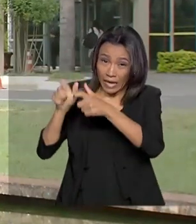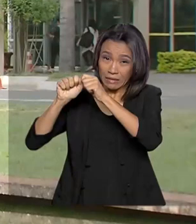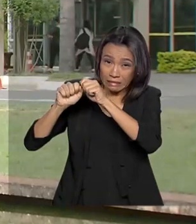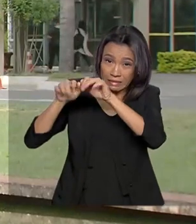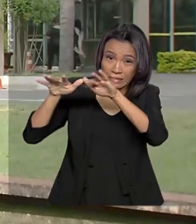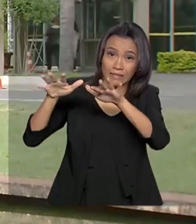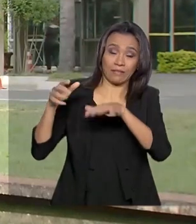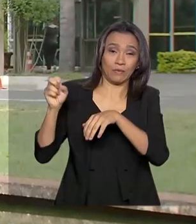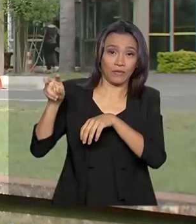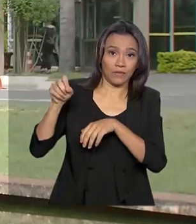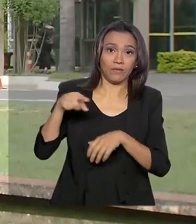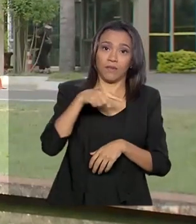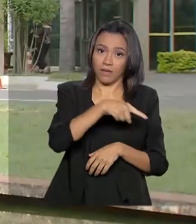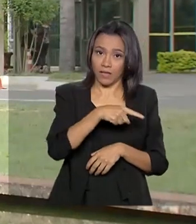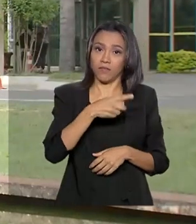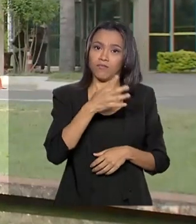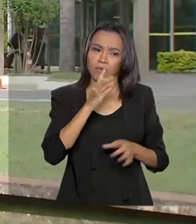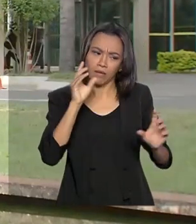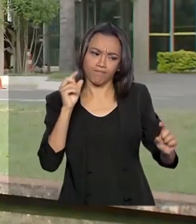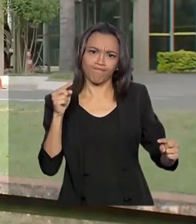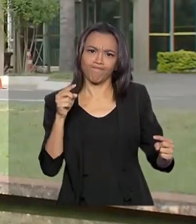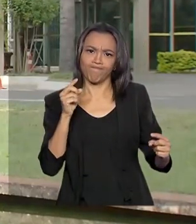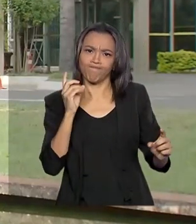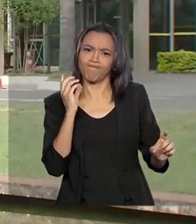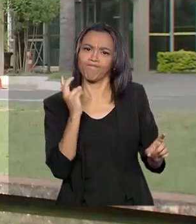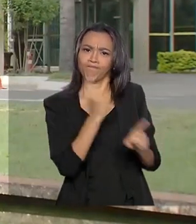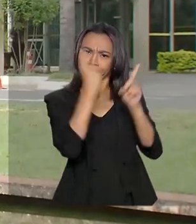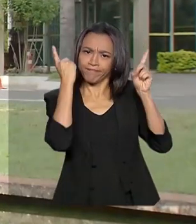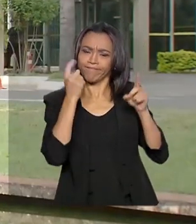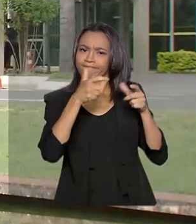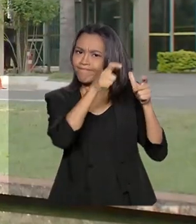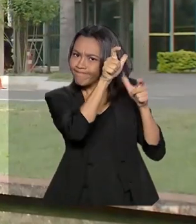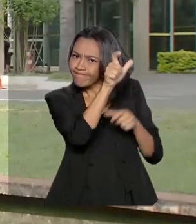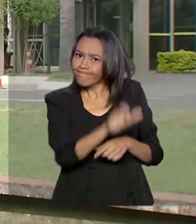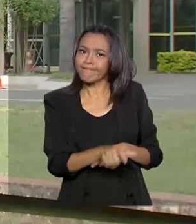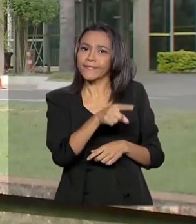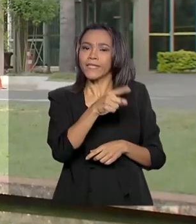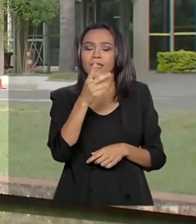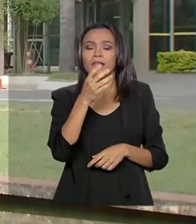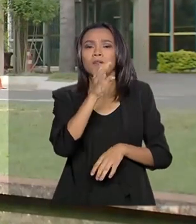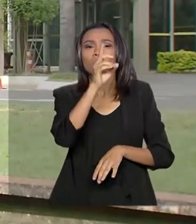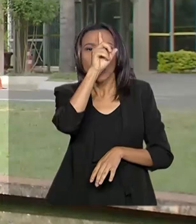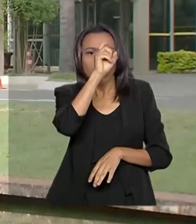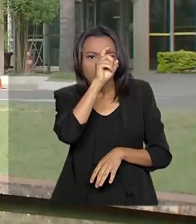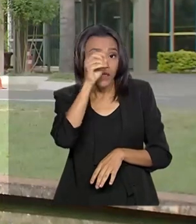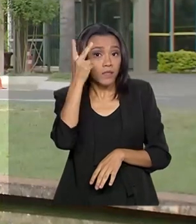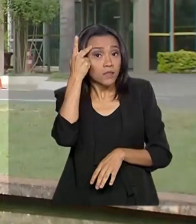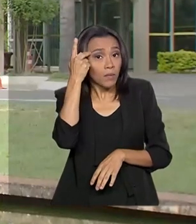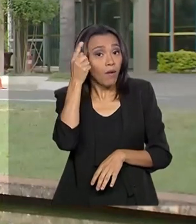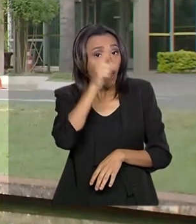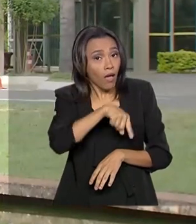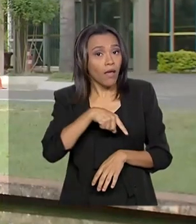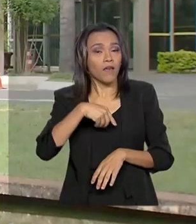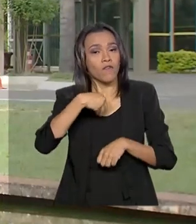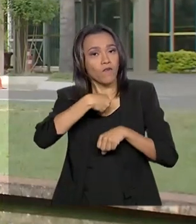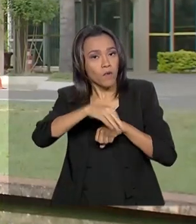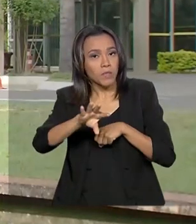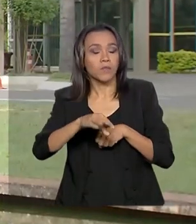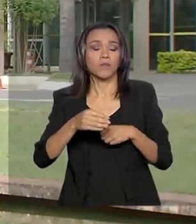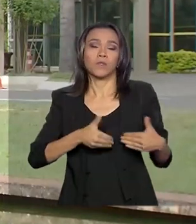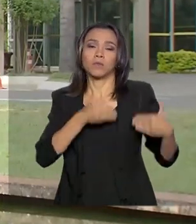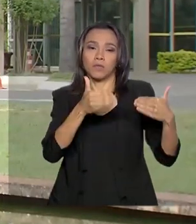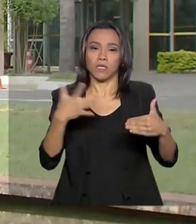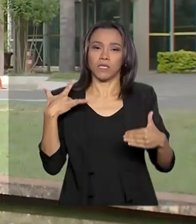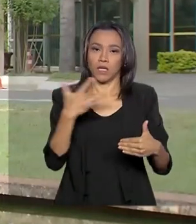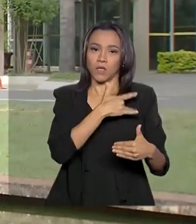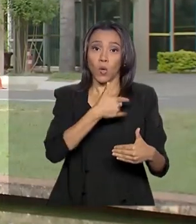diagnosticado no Hospital Albert Einstein, em São Paulo. Essas informações são do Ministério da Saúde, que recebeu a